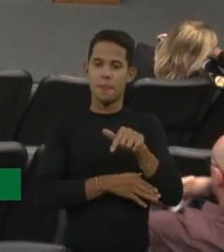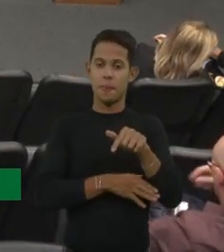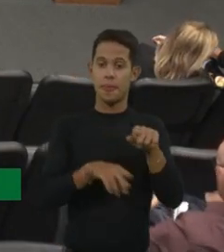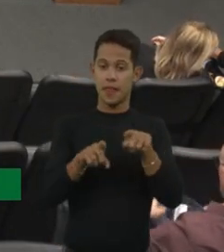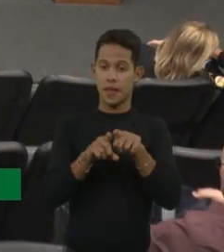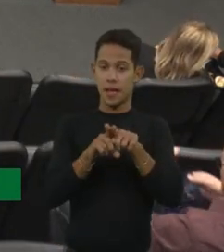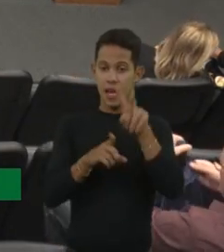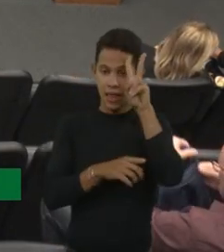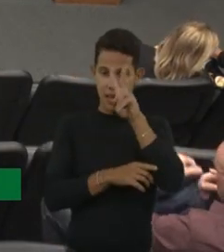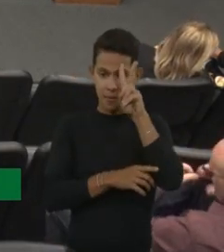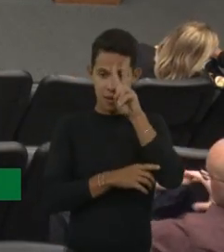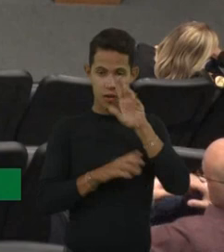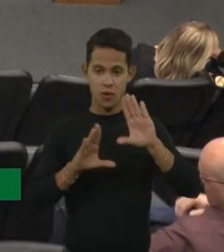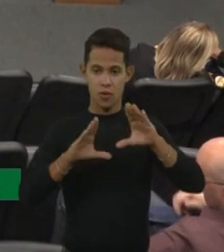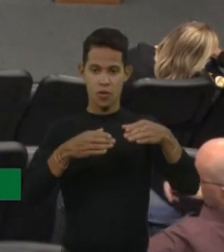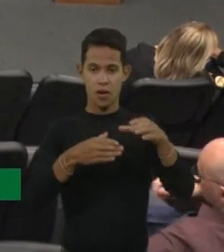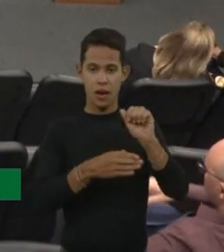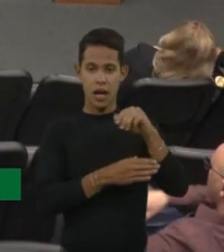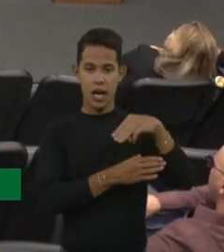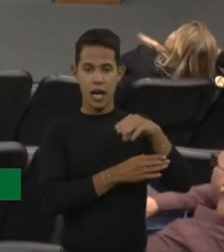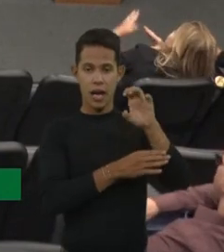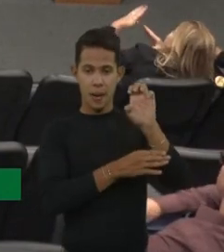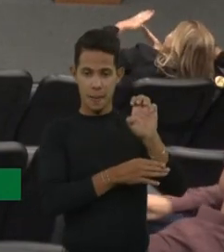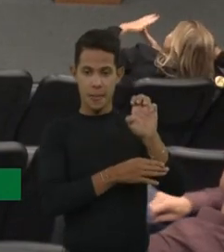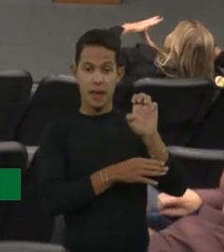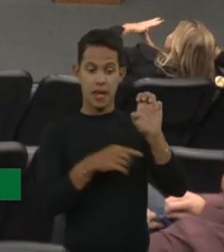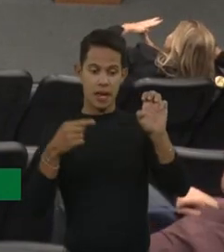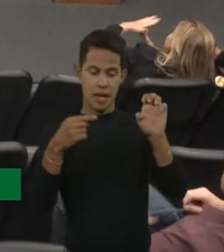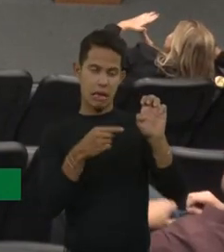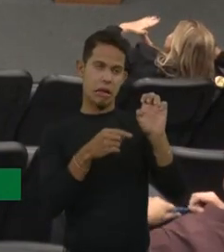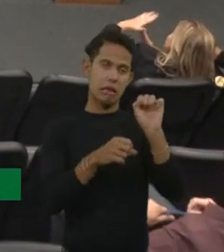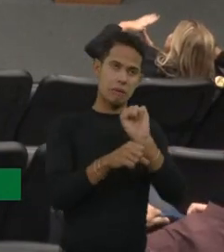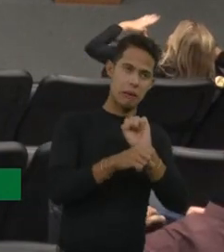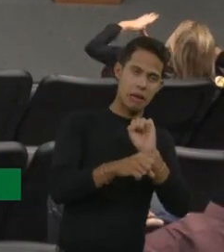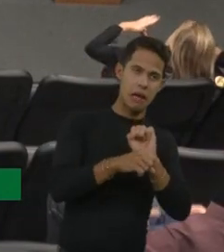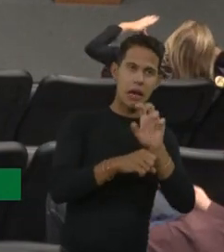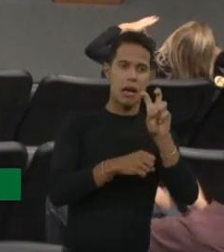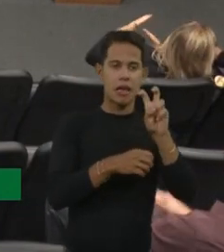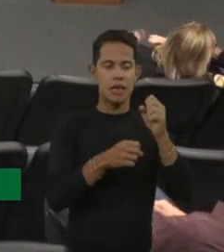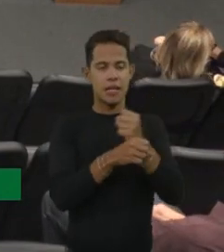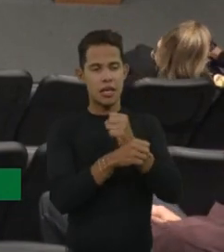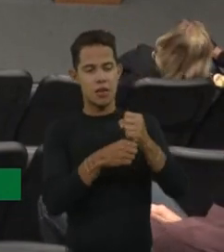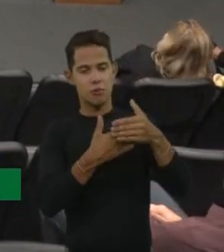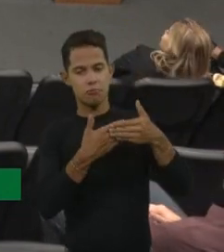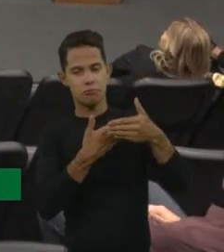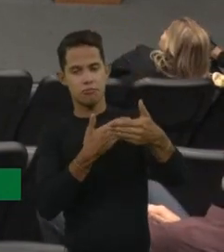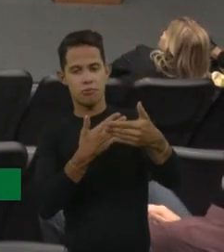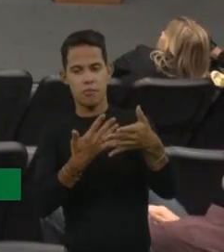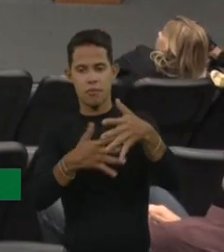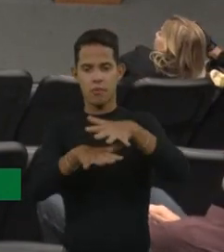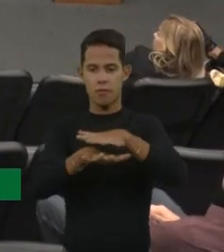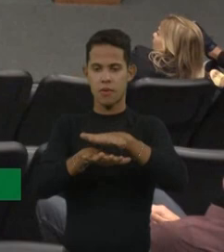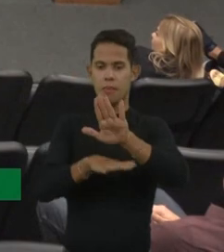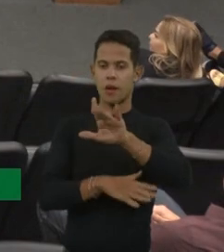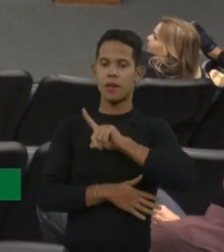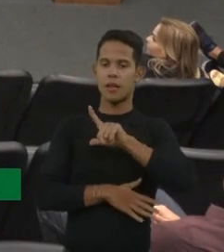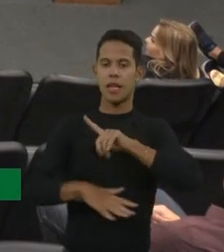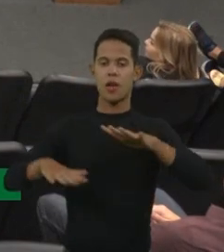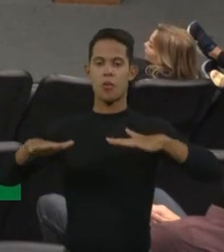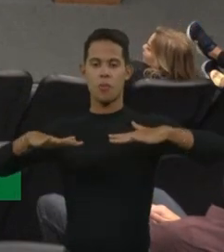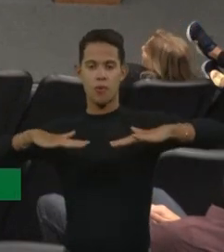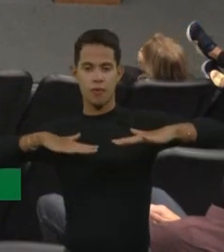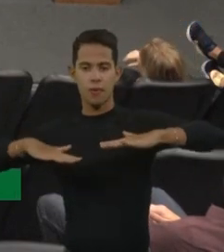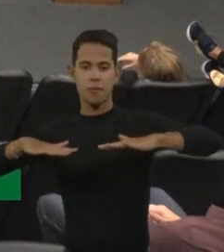AME, ela está no quinto passo, então, se espera aqui em torno de uns cinco anos para incluir, mas está tendo um movimento para talvez